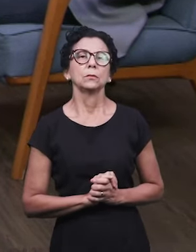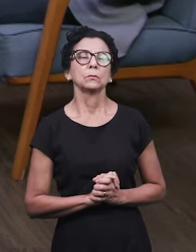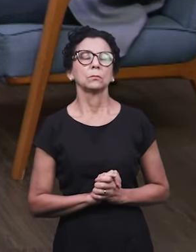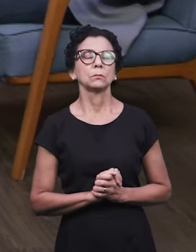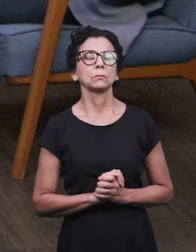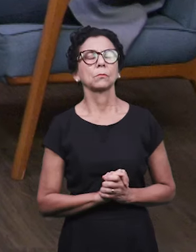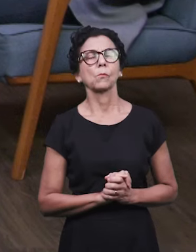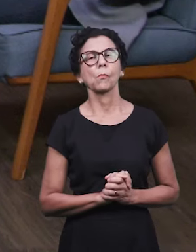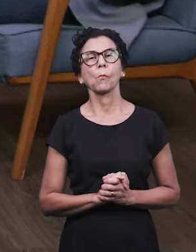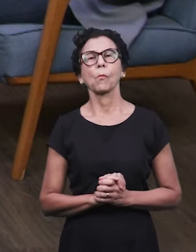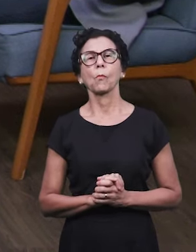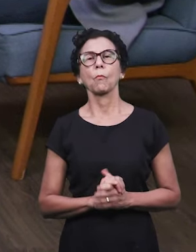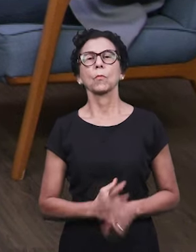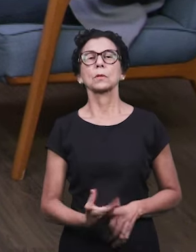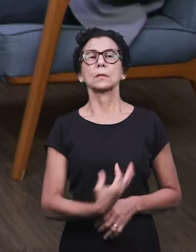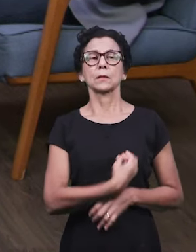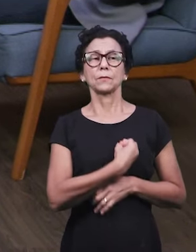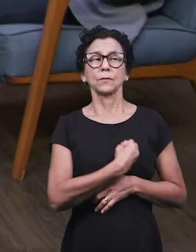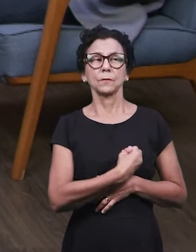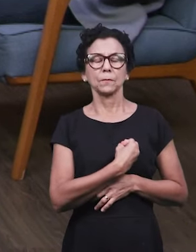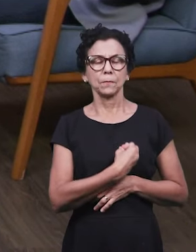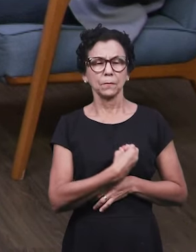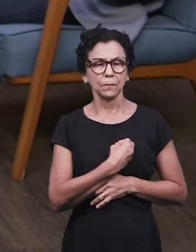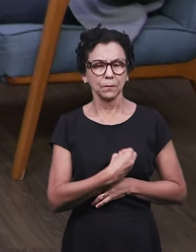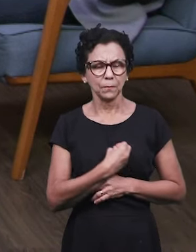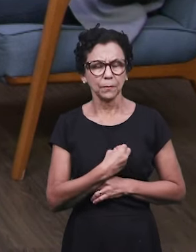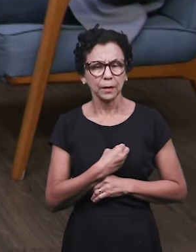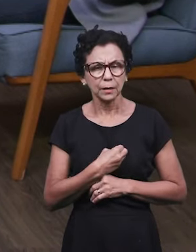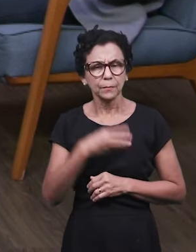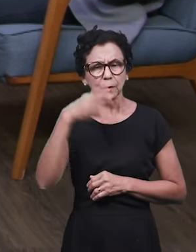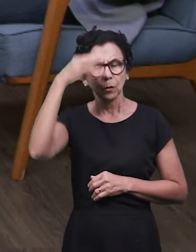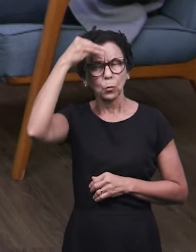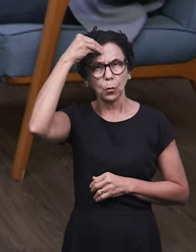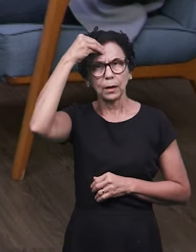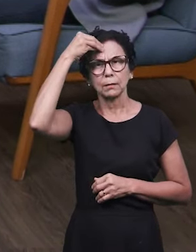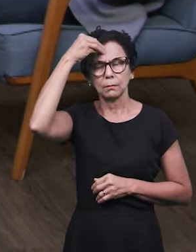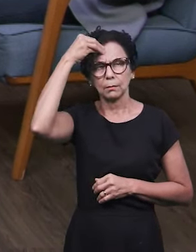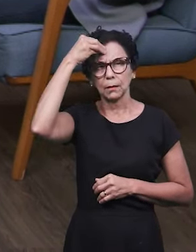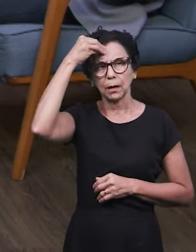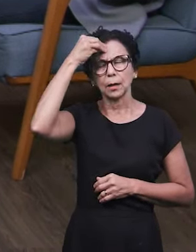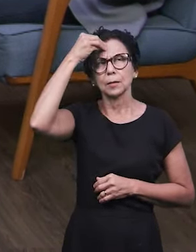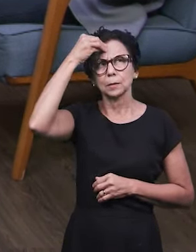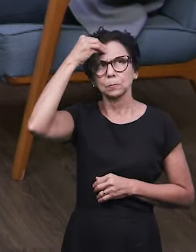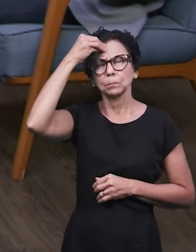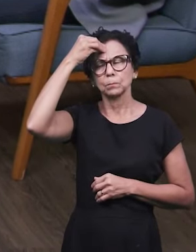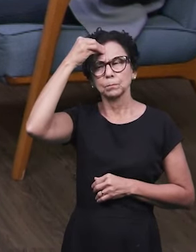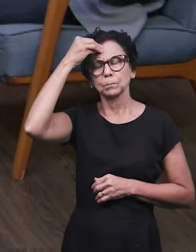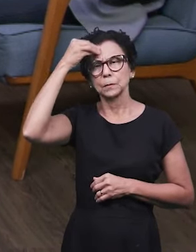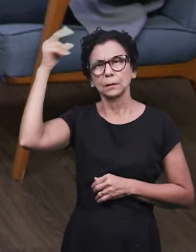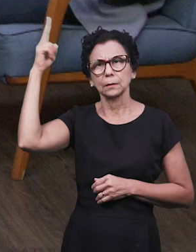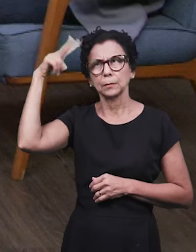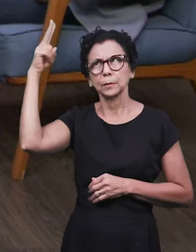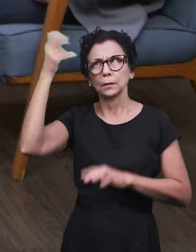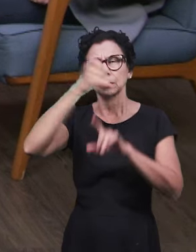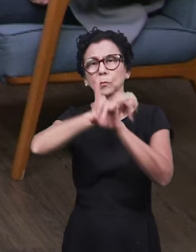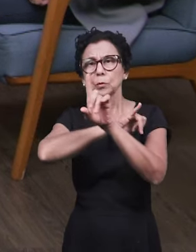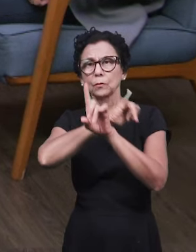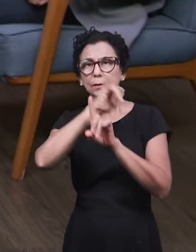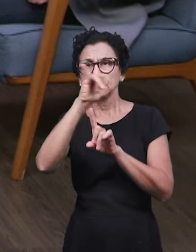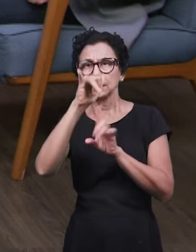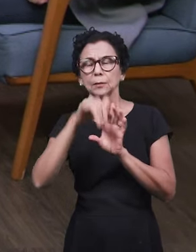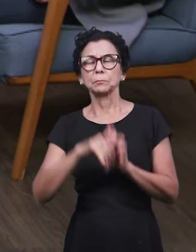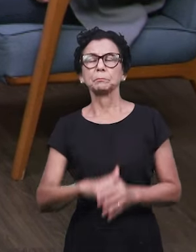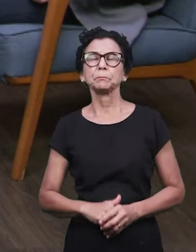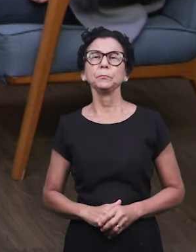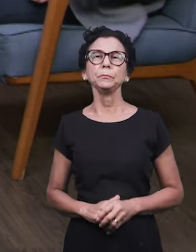É você vivenciar, ter aquilo para si e fazer dessa profecia a sua própria vida.